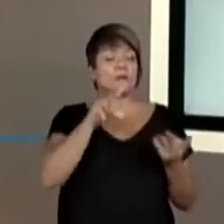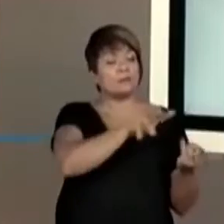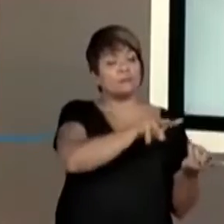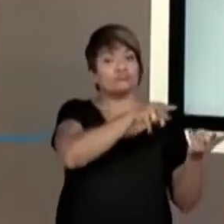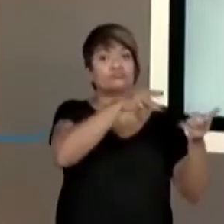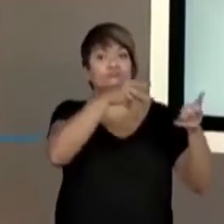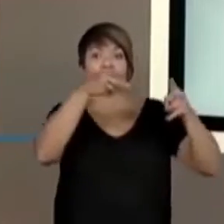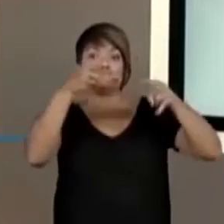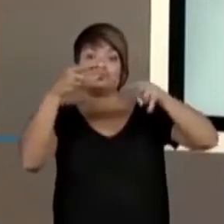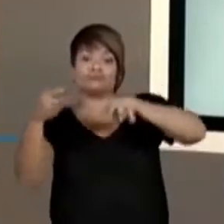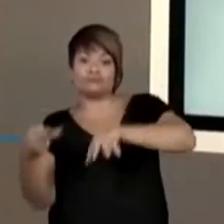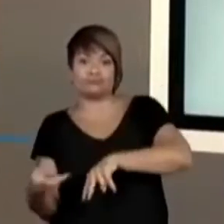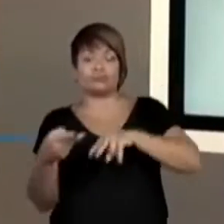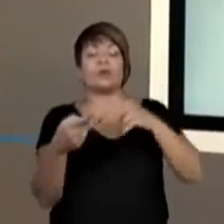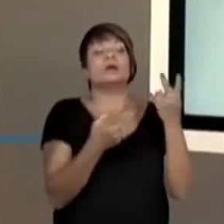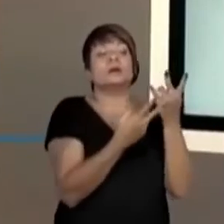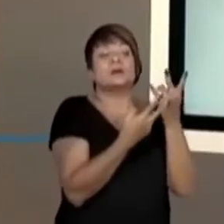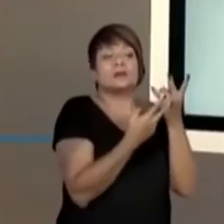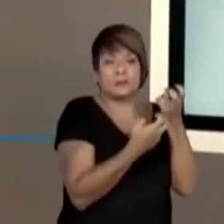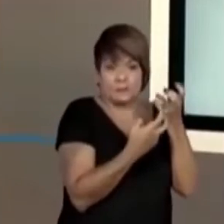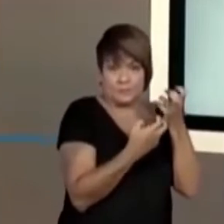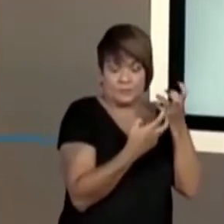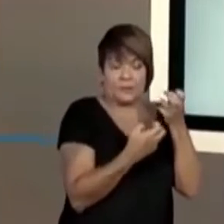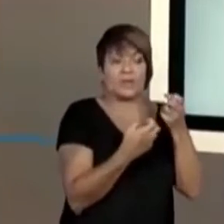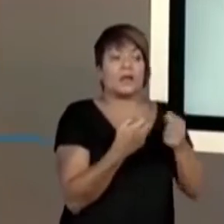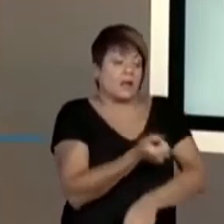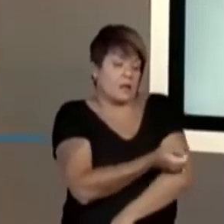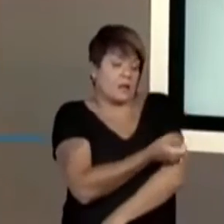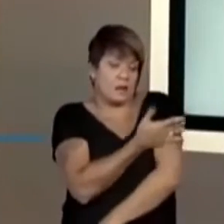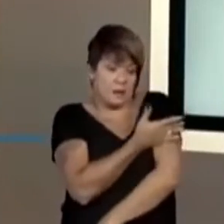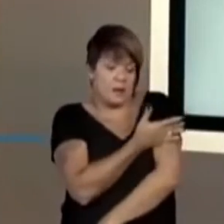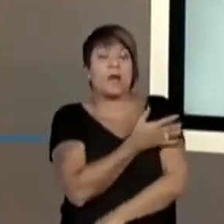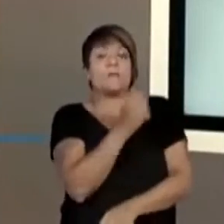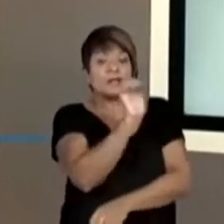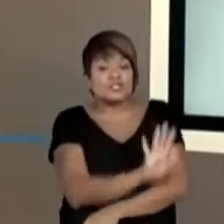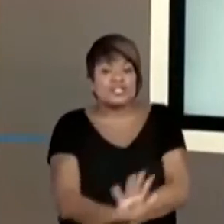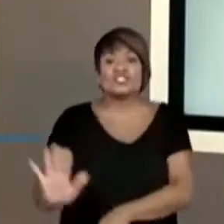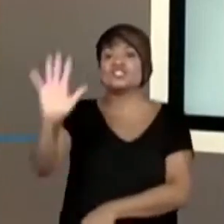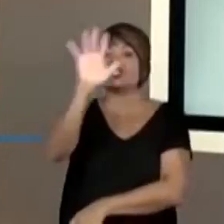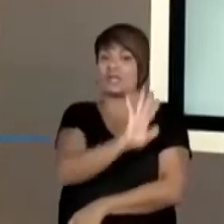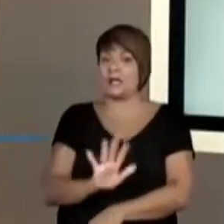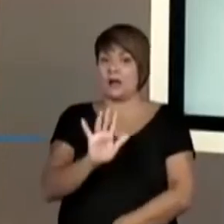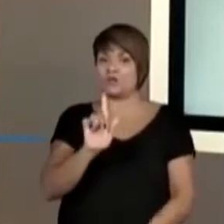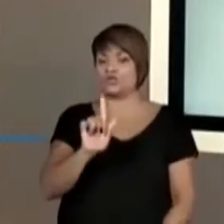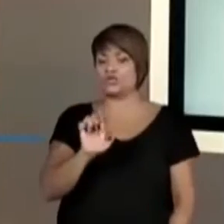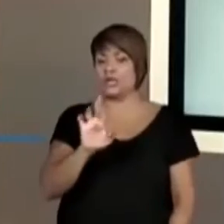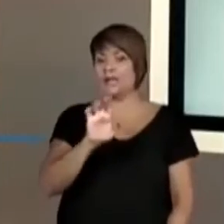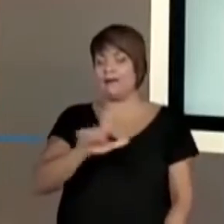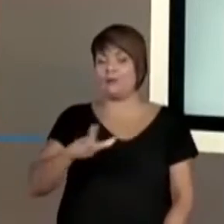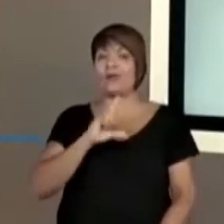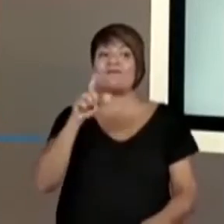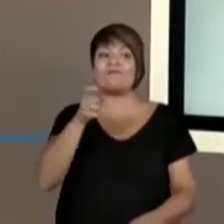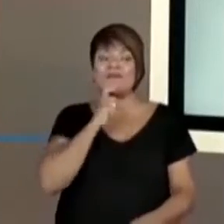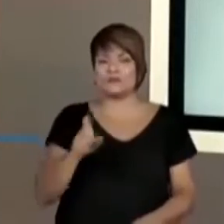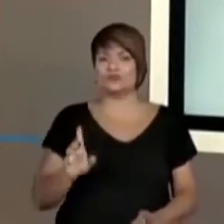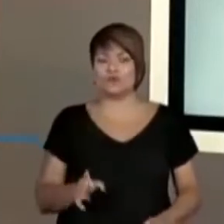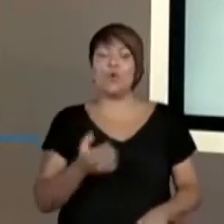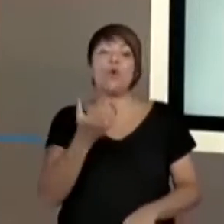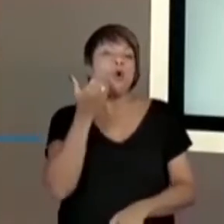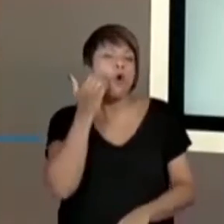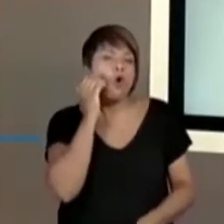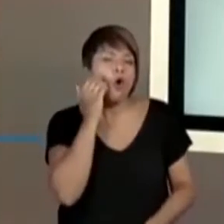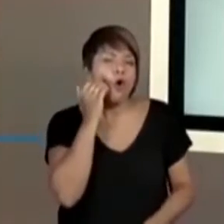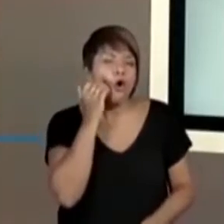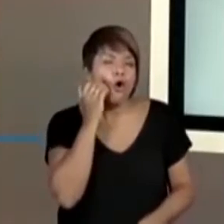do nosso app dos anos iniciais para o aplicativo geral, aquele que é azul e verde. Então, aquele rosinha,